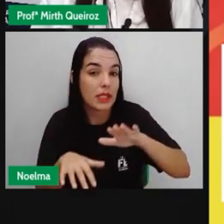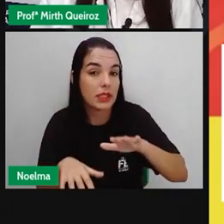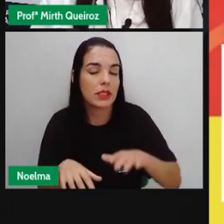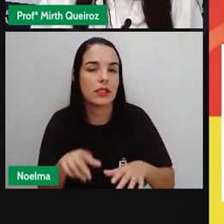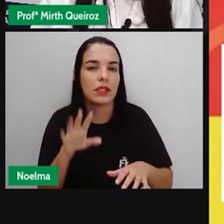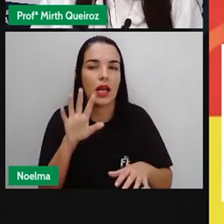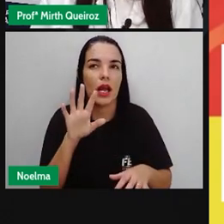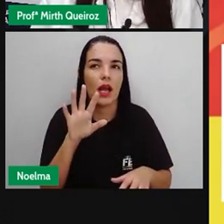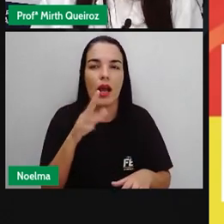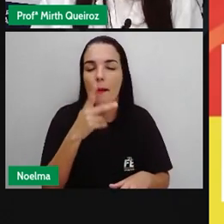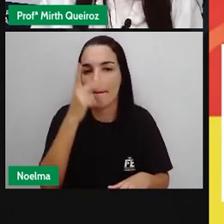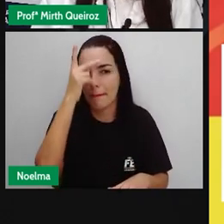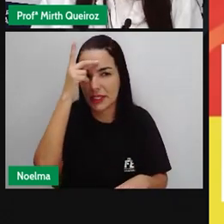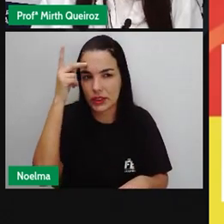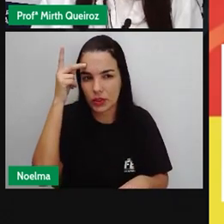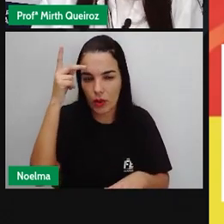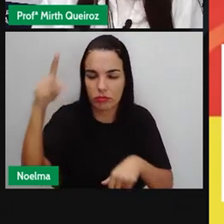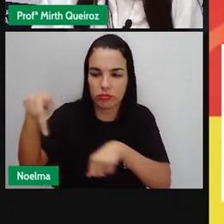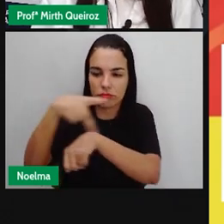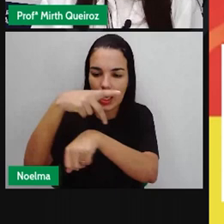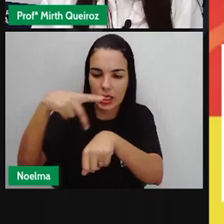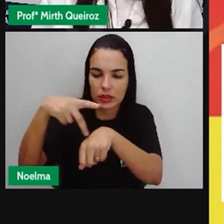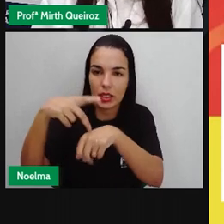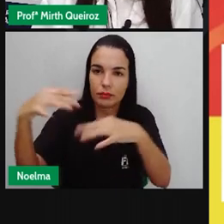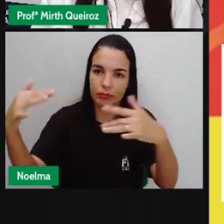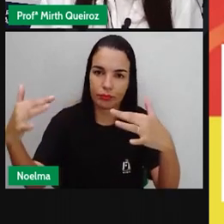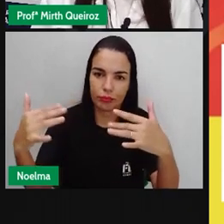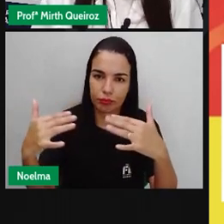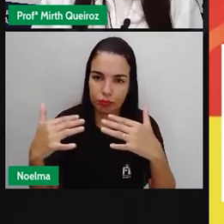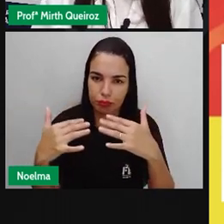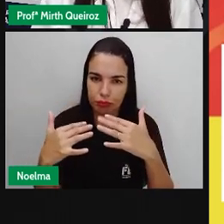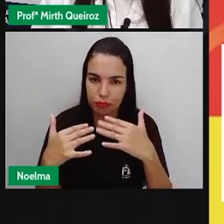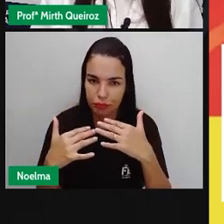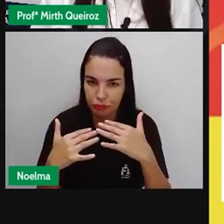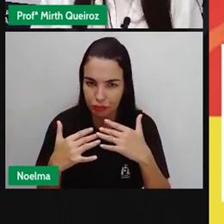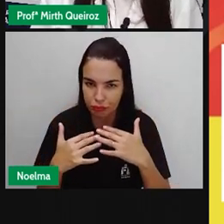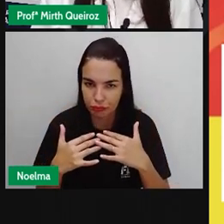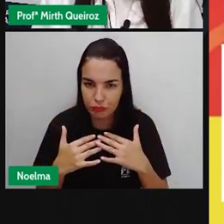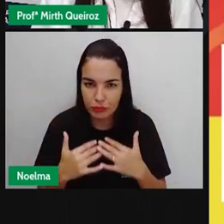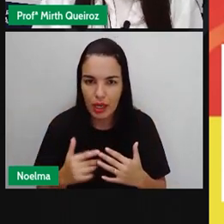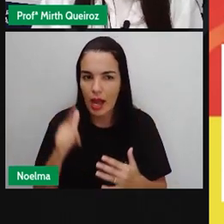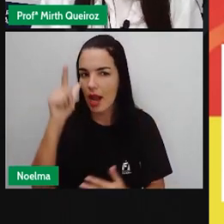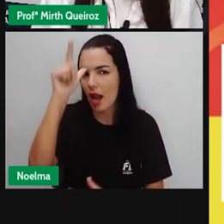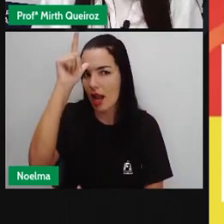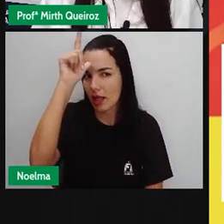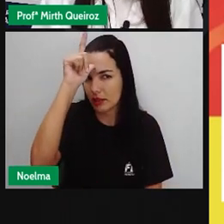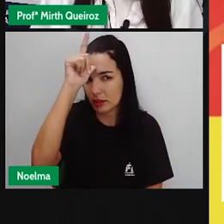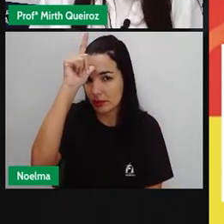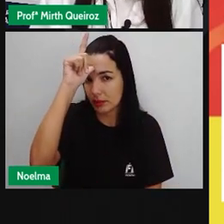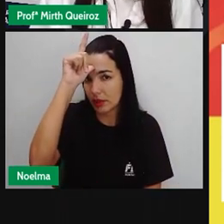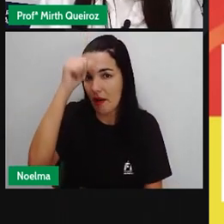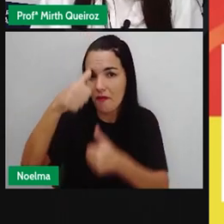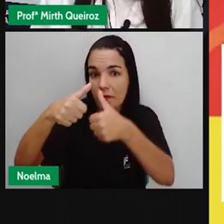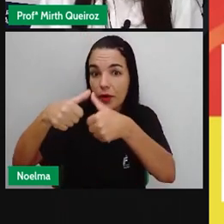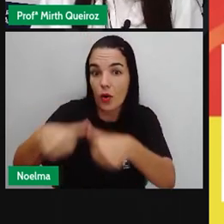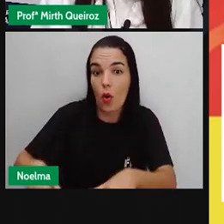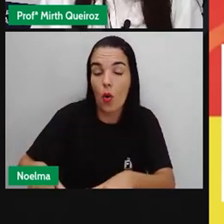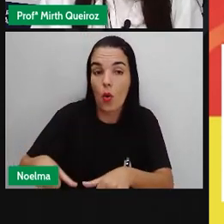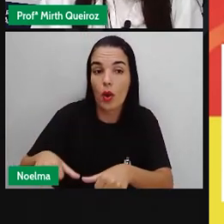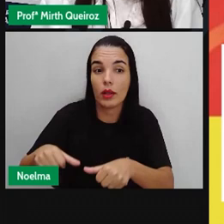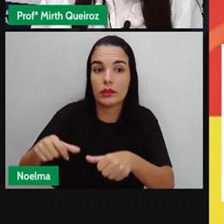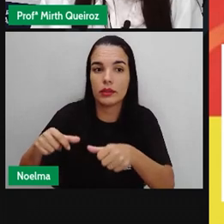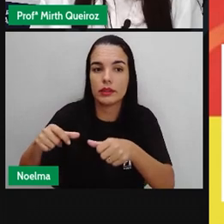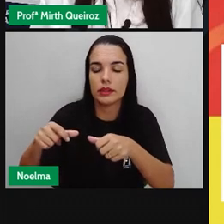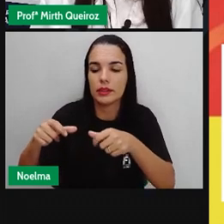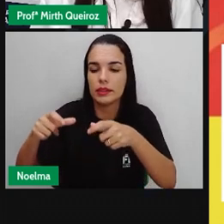migrantes é movimentação, para a gente definir melhor, a gente poderia falar imigrantes alemães, fixou-se em Santa